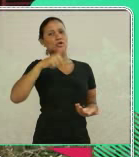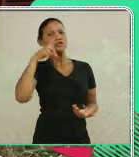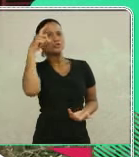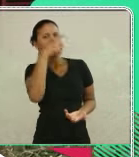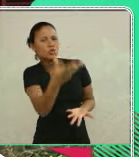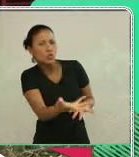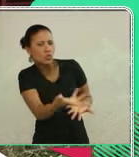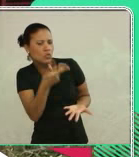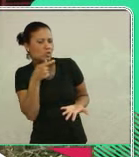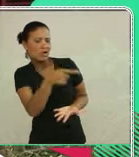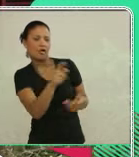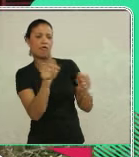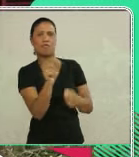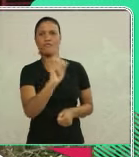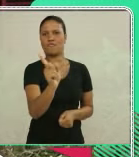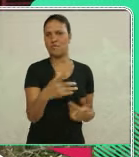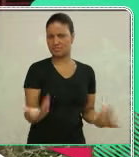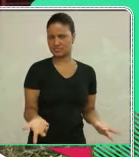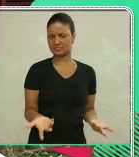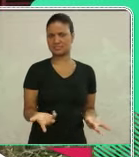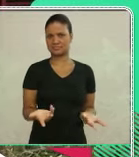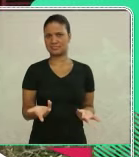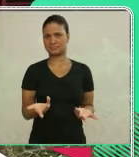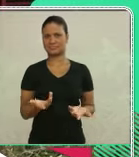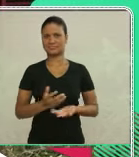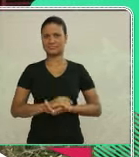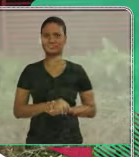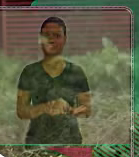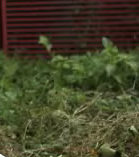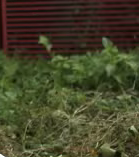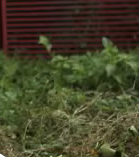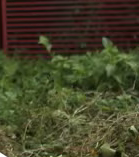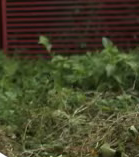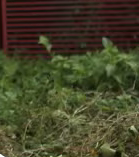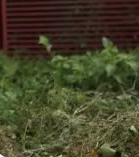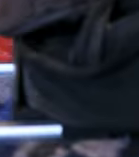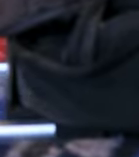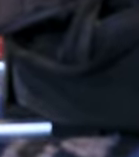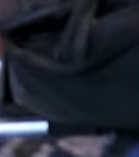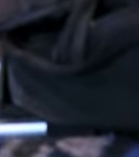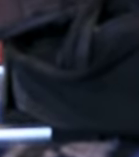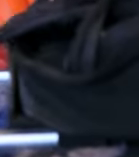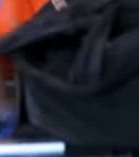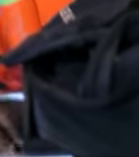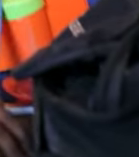o garoto tem opinião formada, entendeu? Então vai ser difícil convencer ele a não fazer.